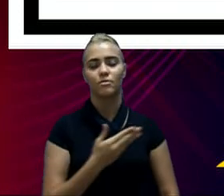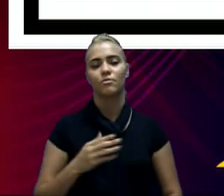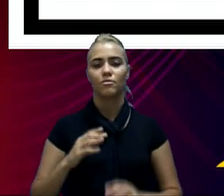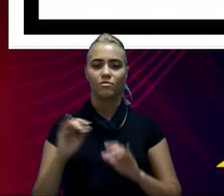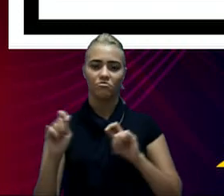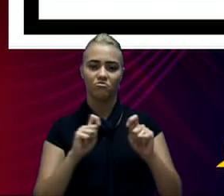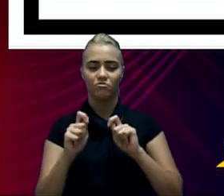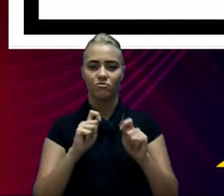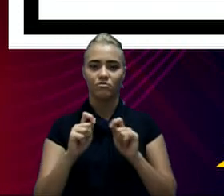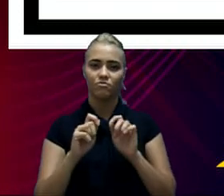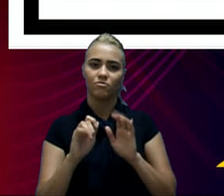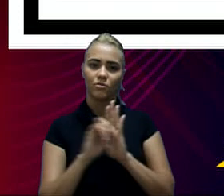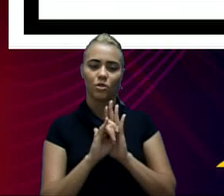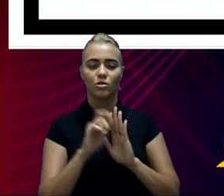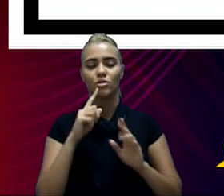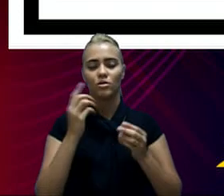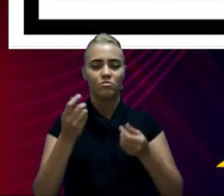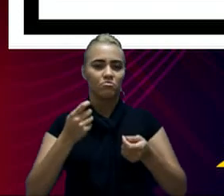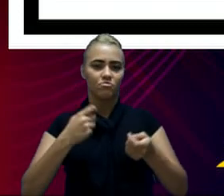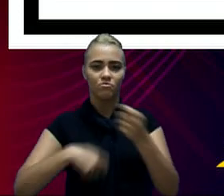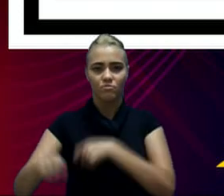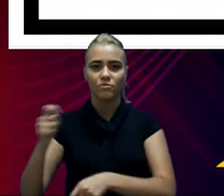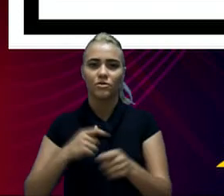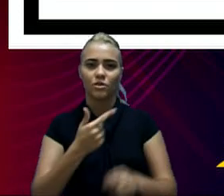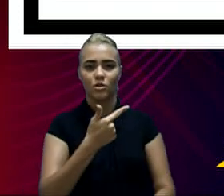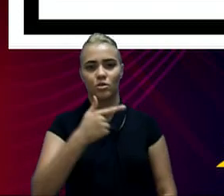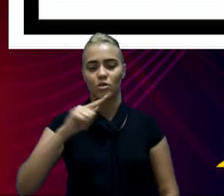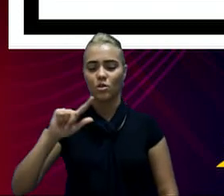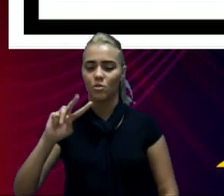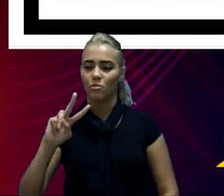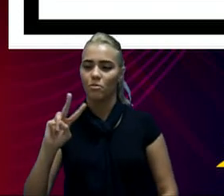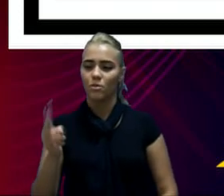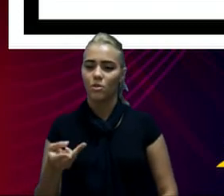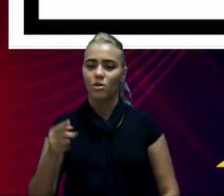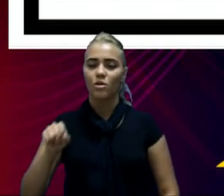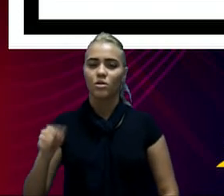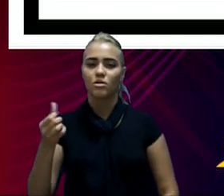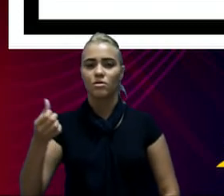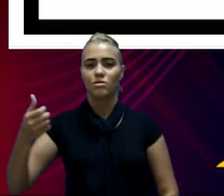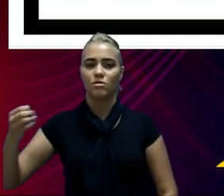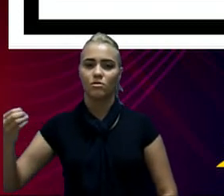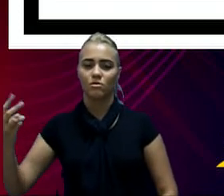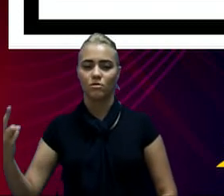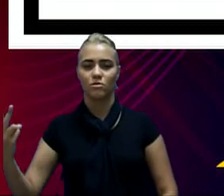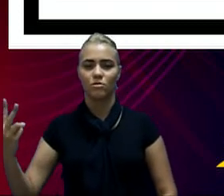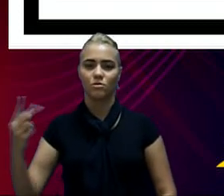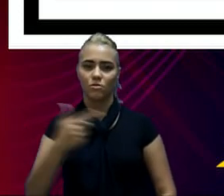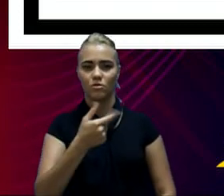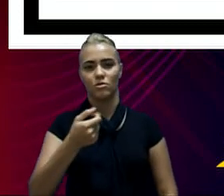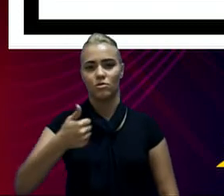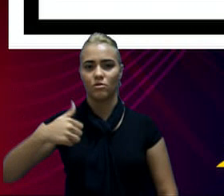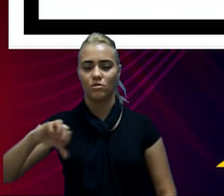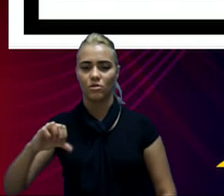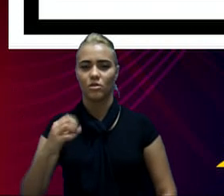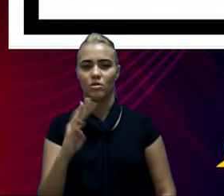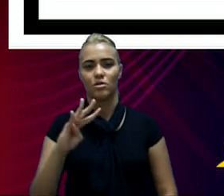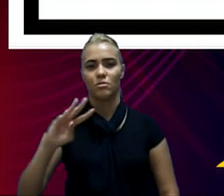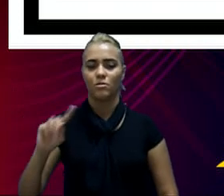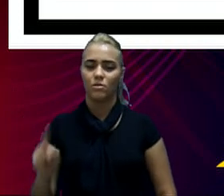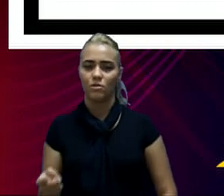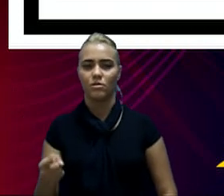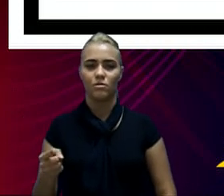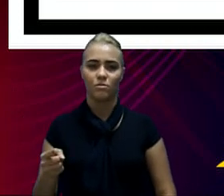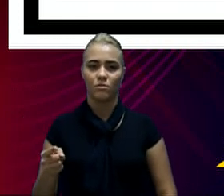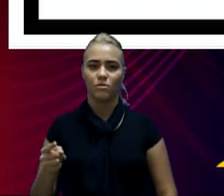$ 2.802.000, 2019, contra R 4.691.000, em 2020. Uma